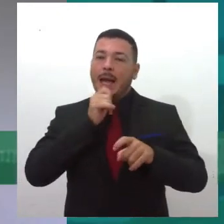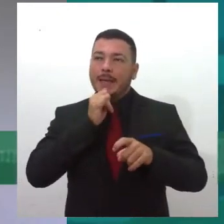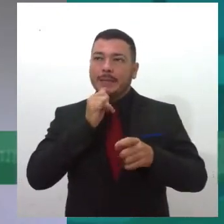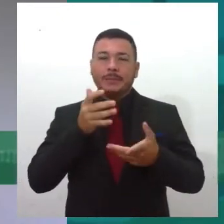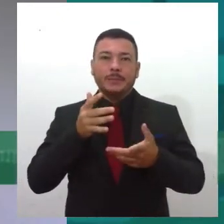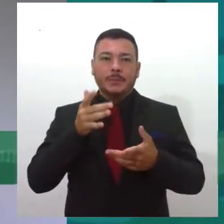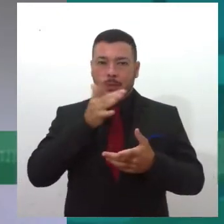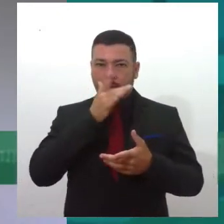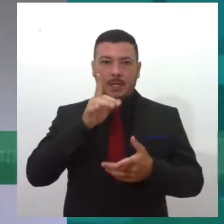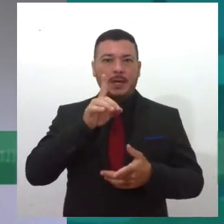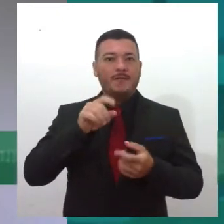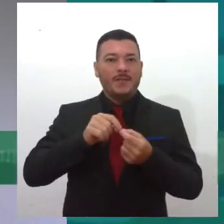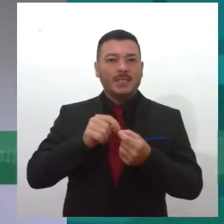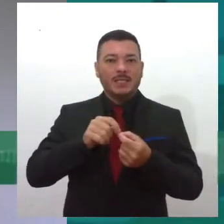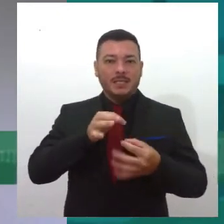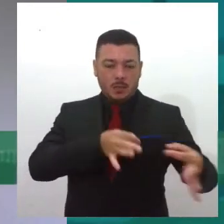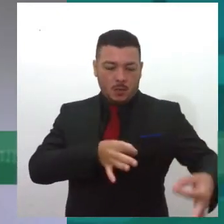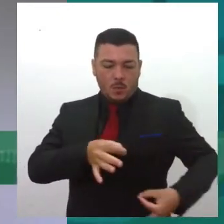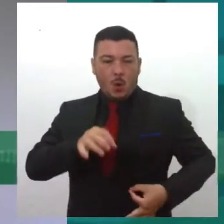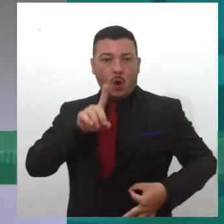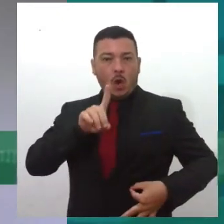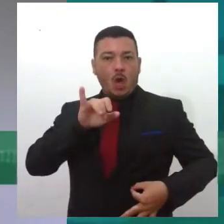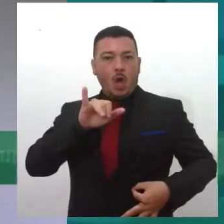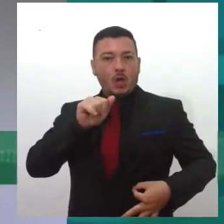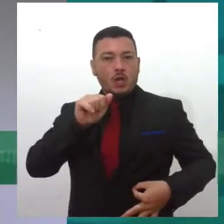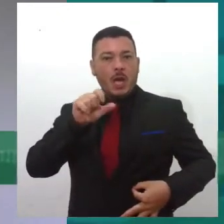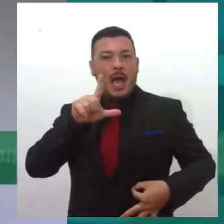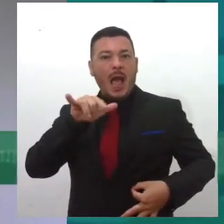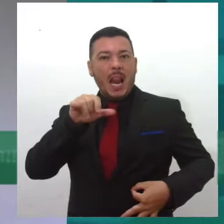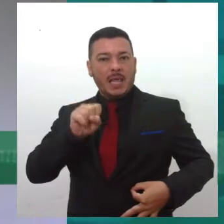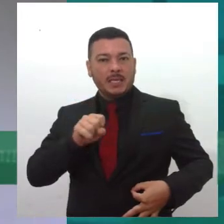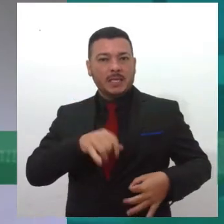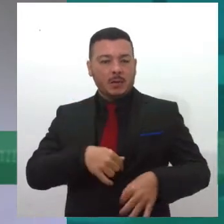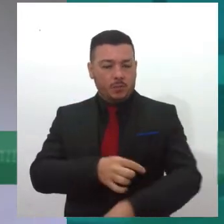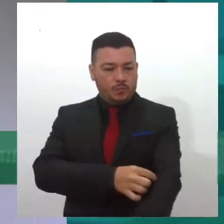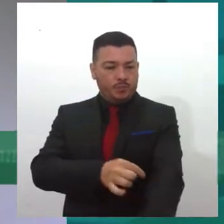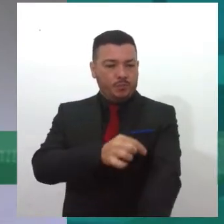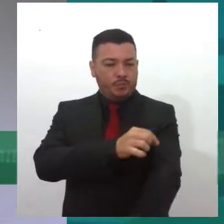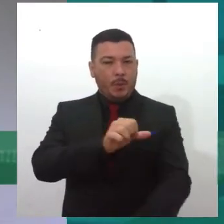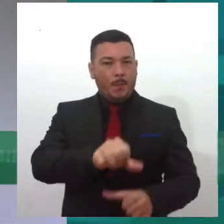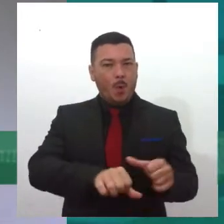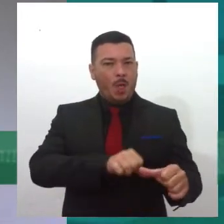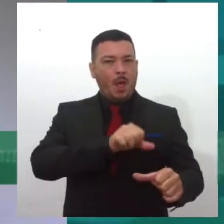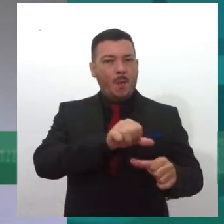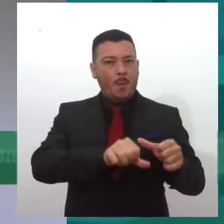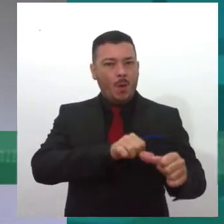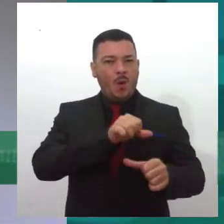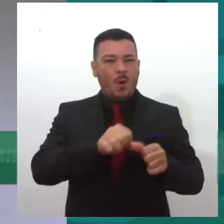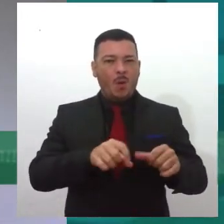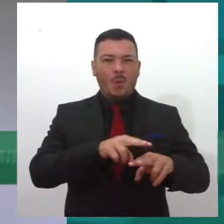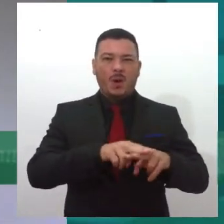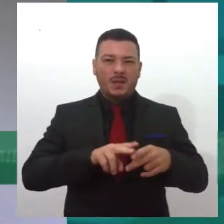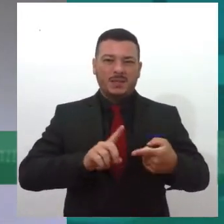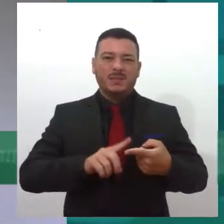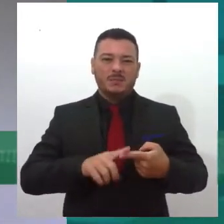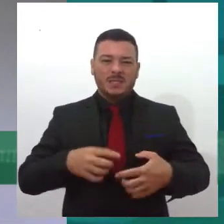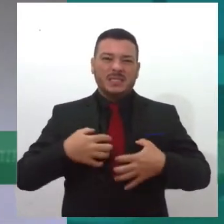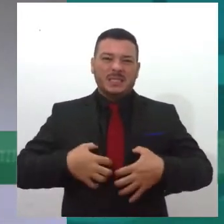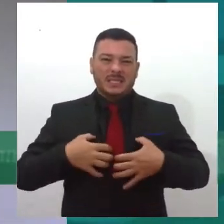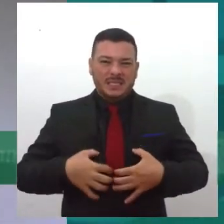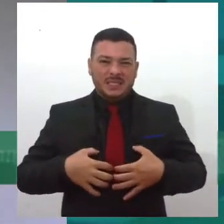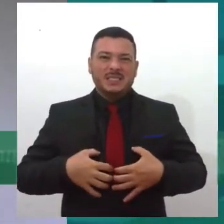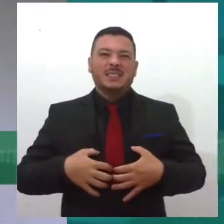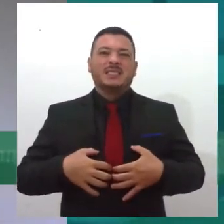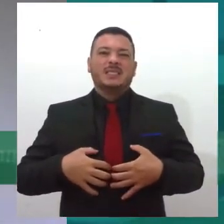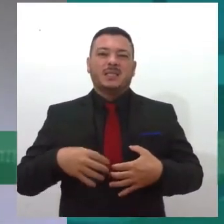a diálise, né, hemodiálise ou a diálise espiritonial, mas, mesmo assim, a diálise, o processo de hemodiálise também é um processo muito